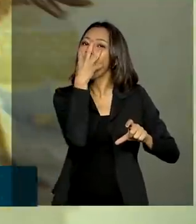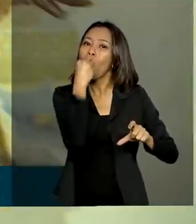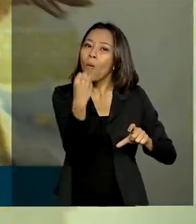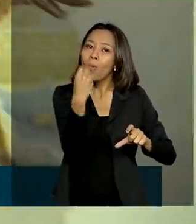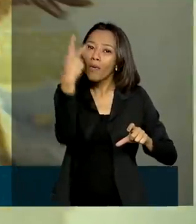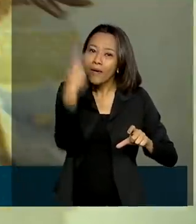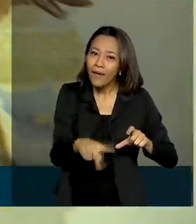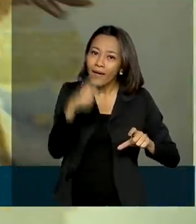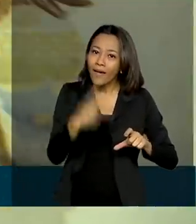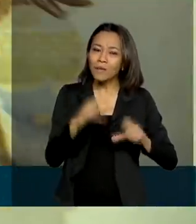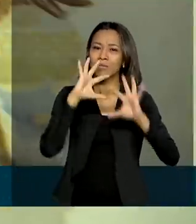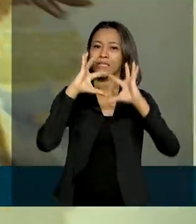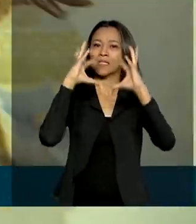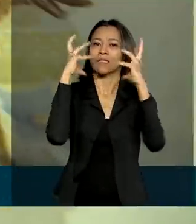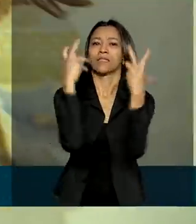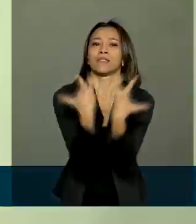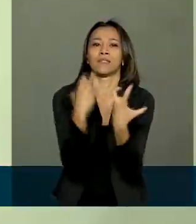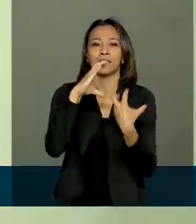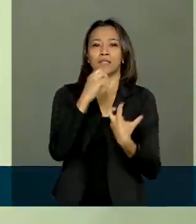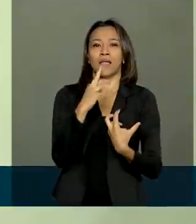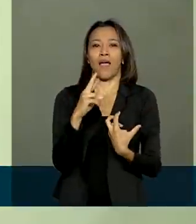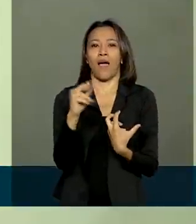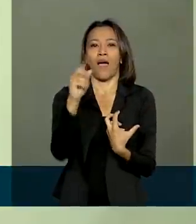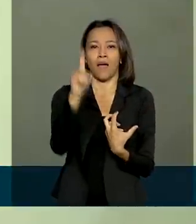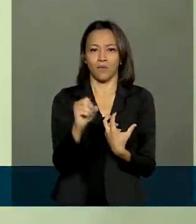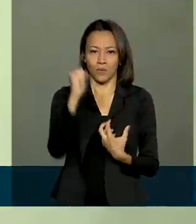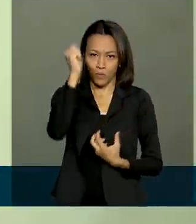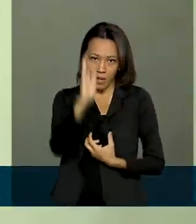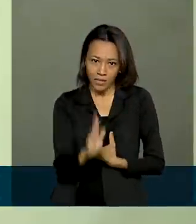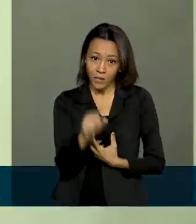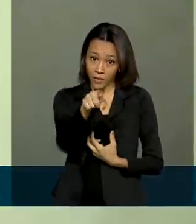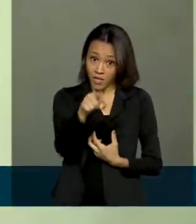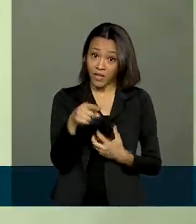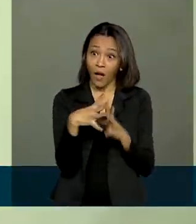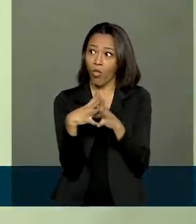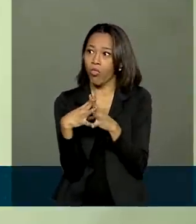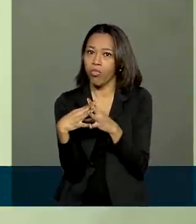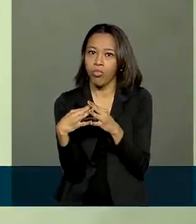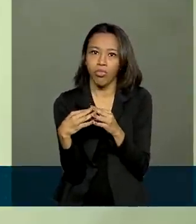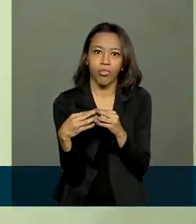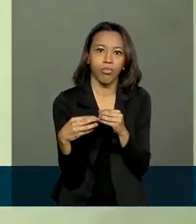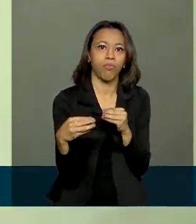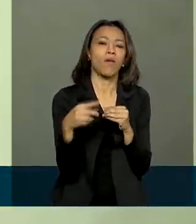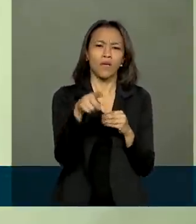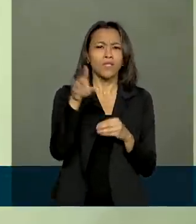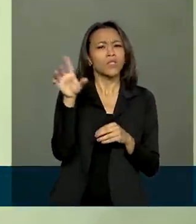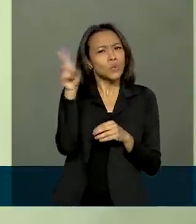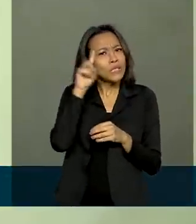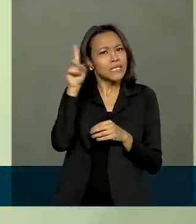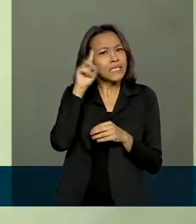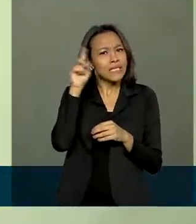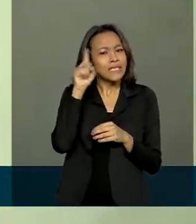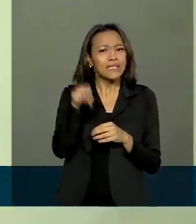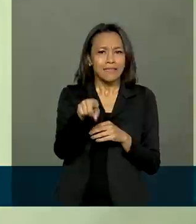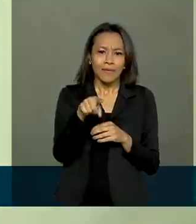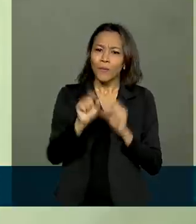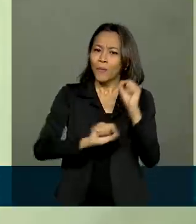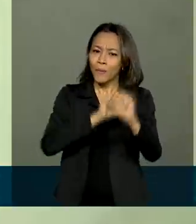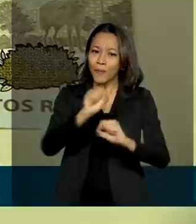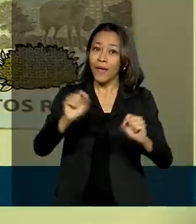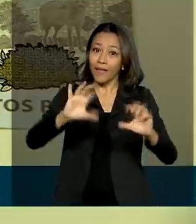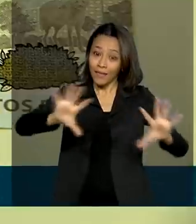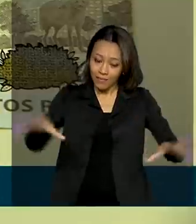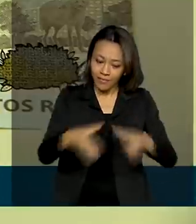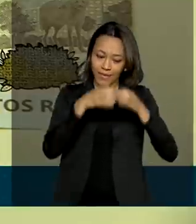do cerrado brasileiro que está em extinção. Ele agora passa a fazer parte de uma família que está no dia a dia do brasileiro, a família do